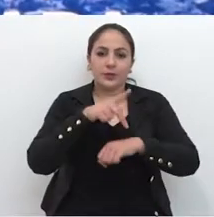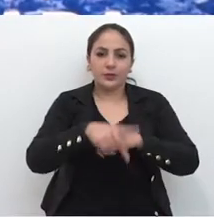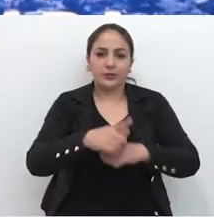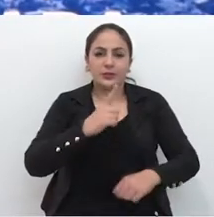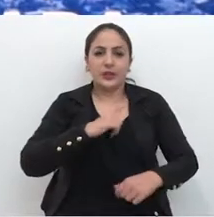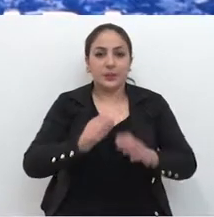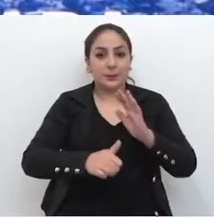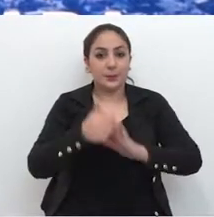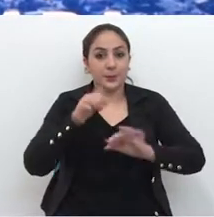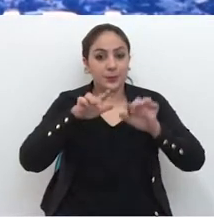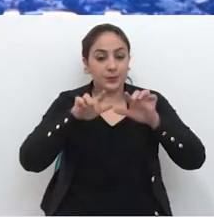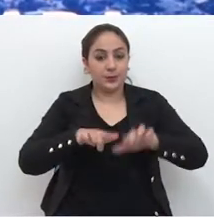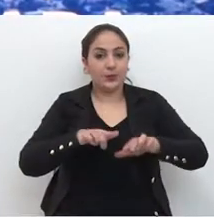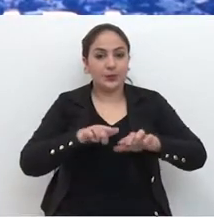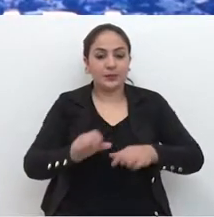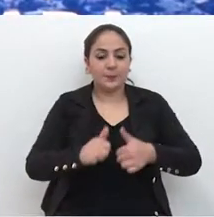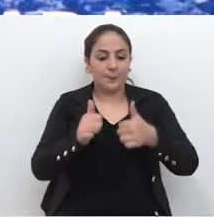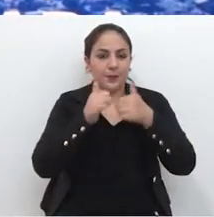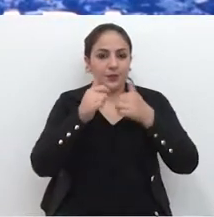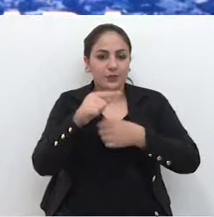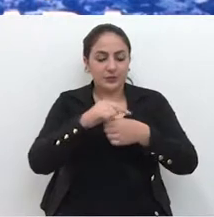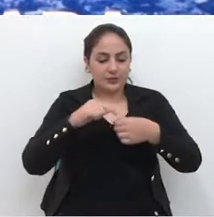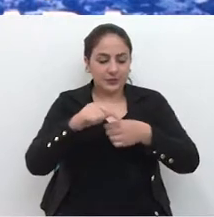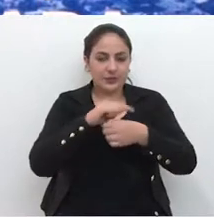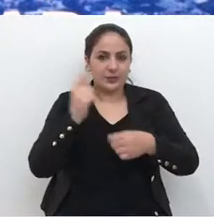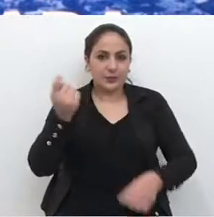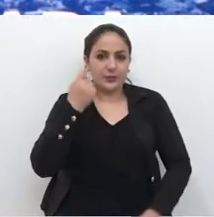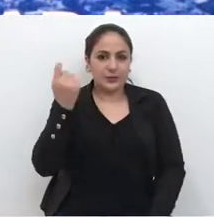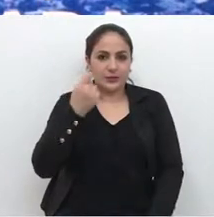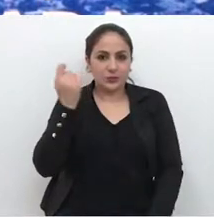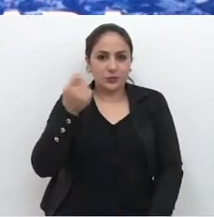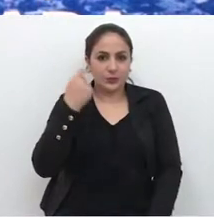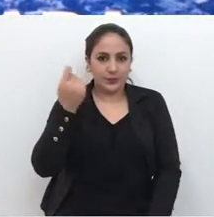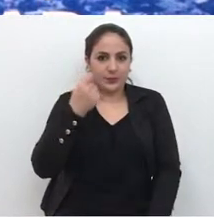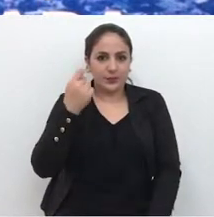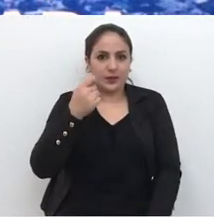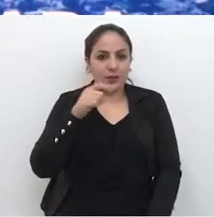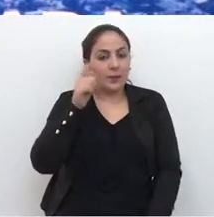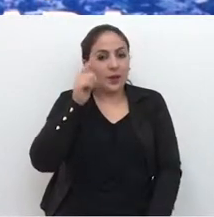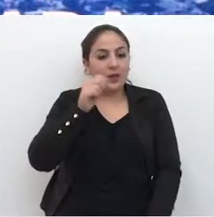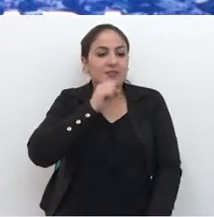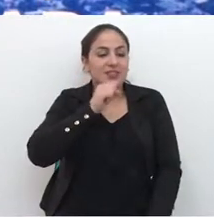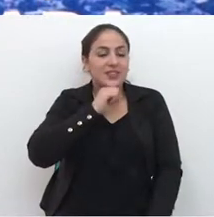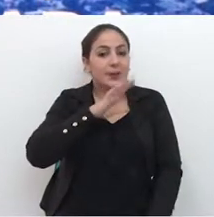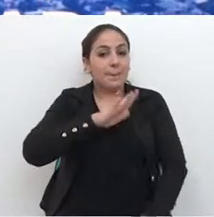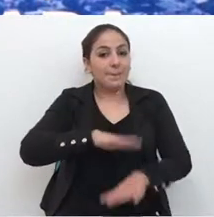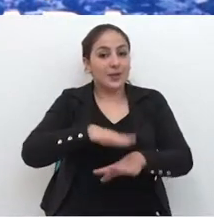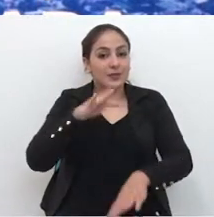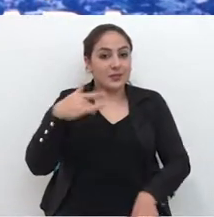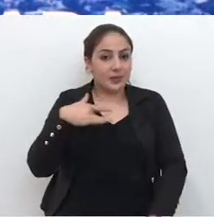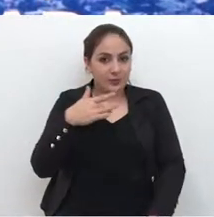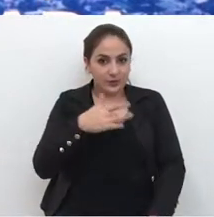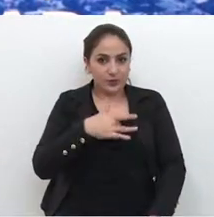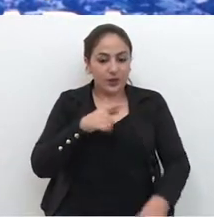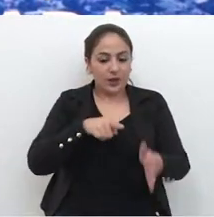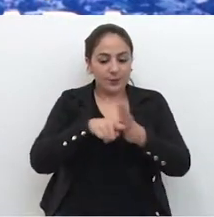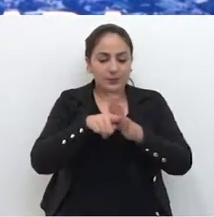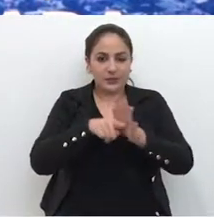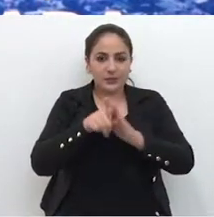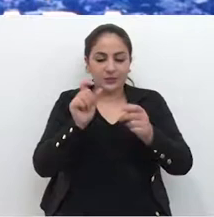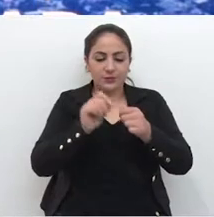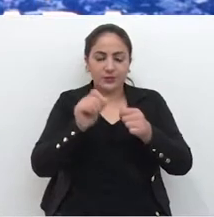Passo Fundo está em primeiro lugar entre as melhores cidades do Rio Grande do Sul para envelhecer com mais saúde.